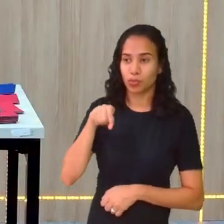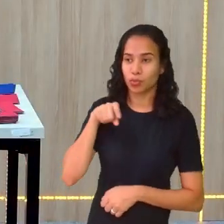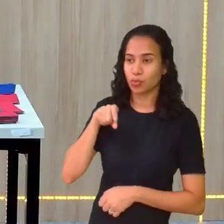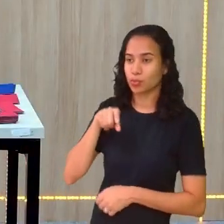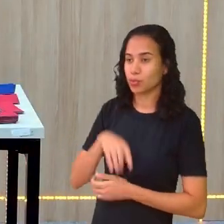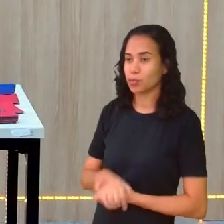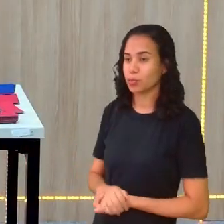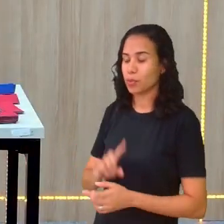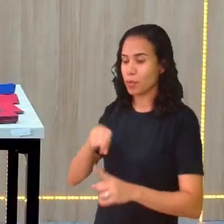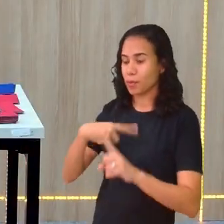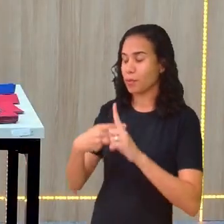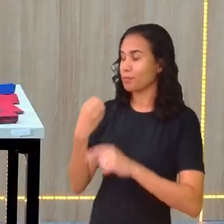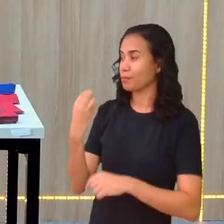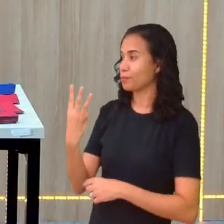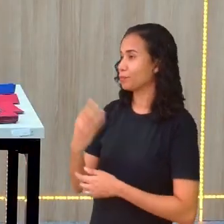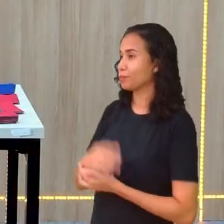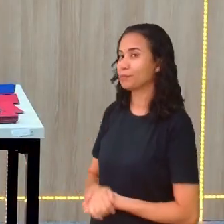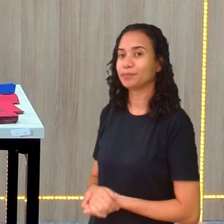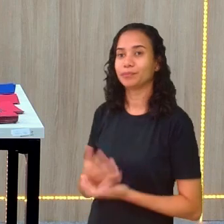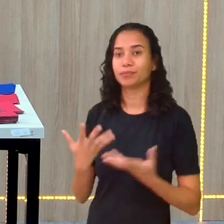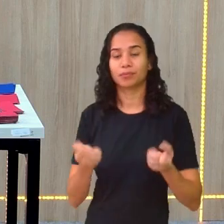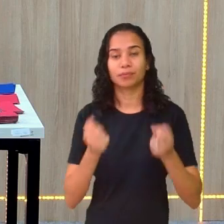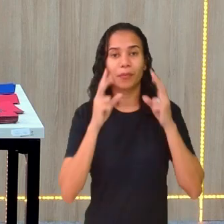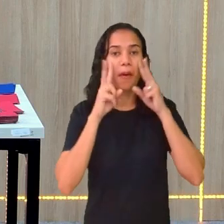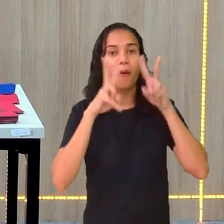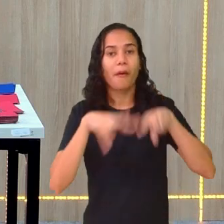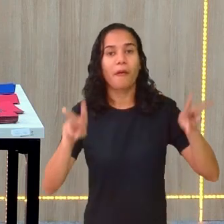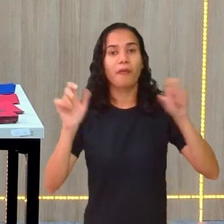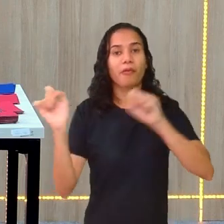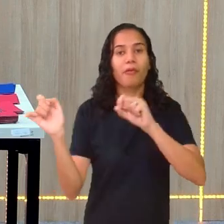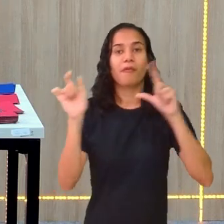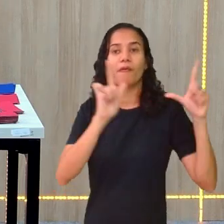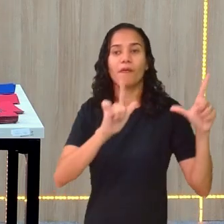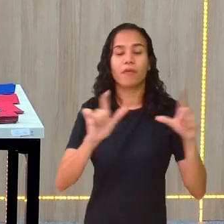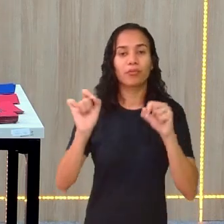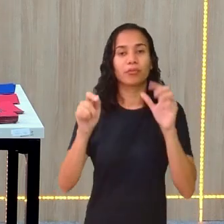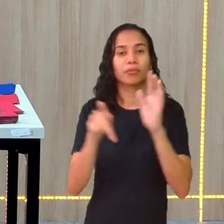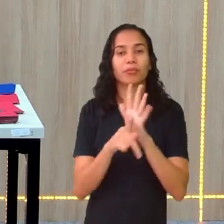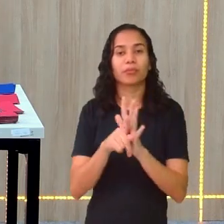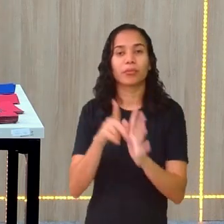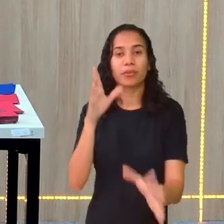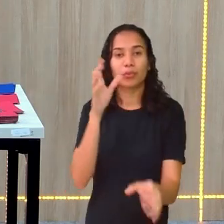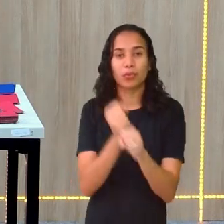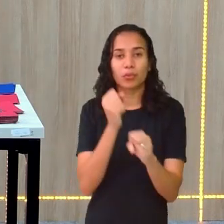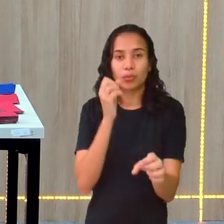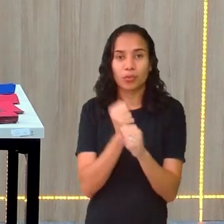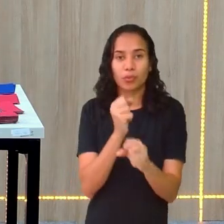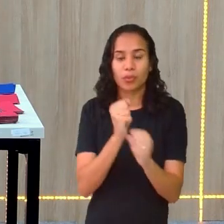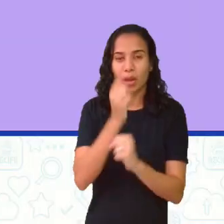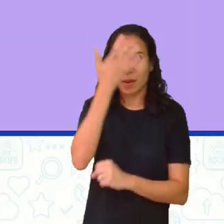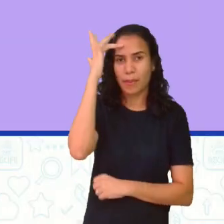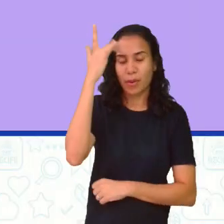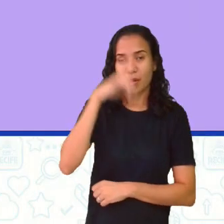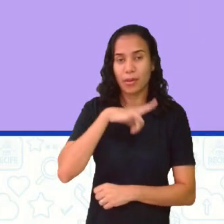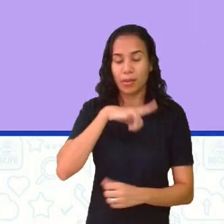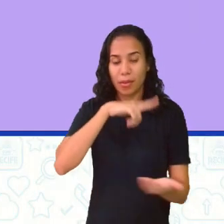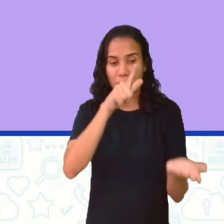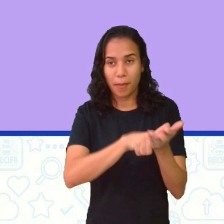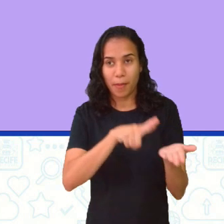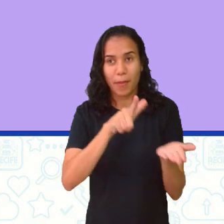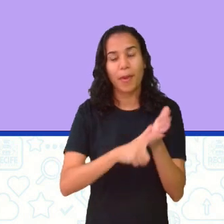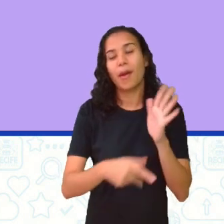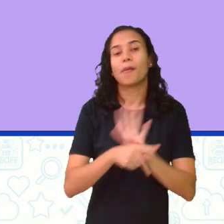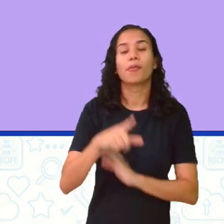mais 3. Vamos lá? Voltando para aqui. Eu vou somar, se você estiver no papel,